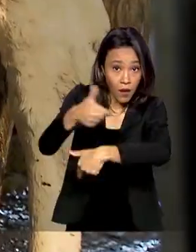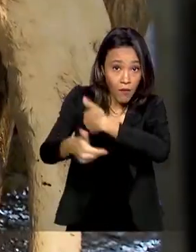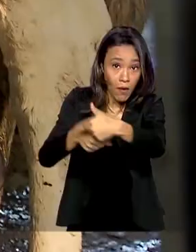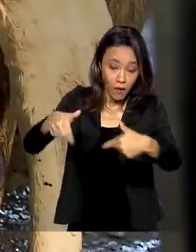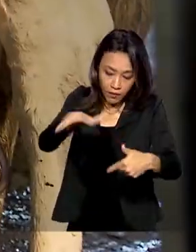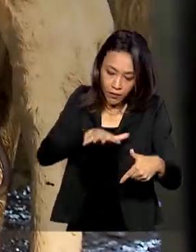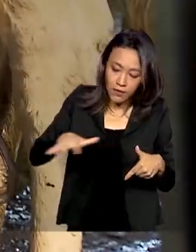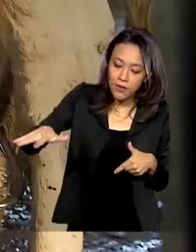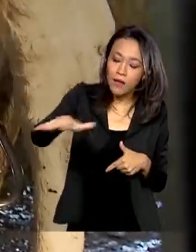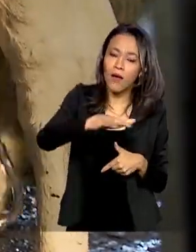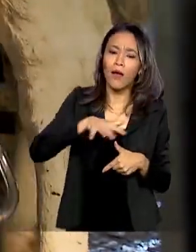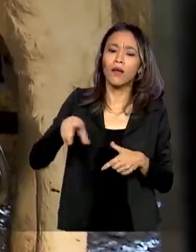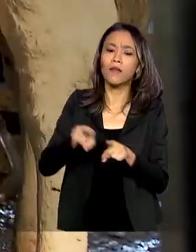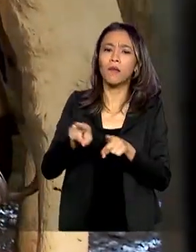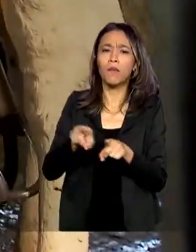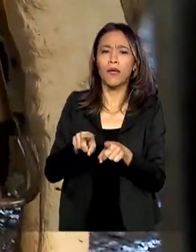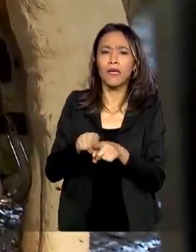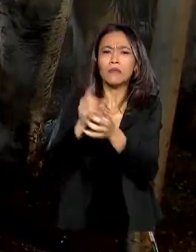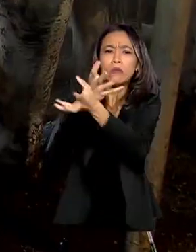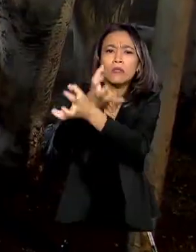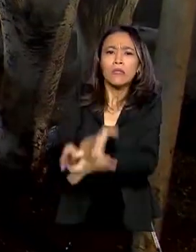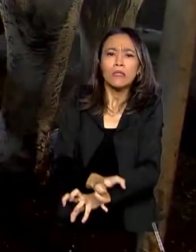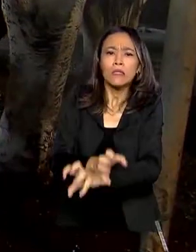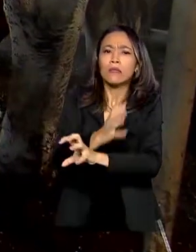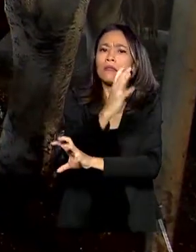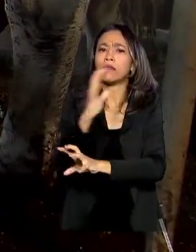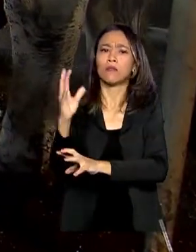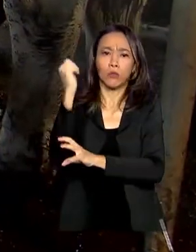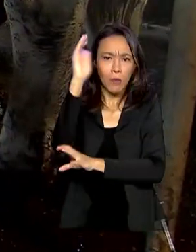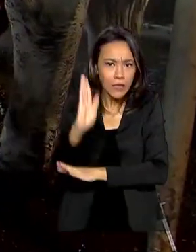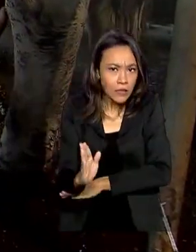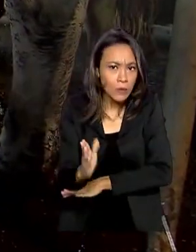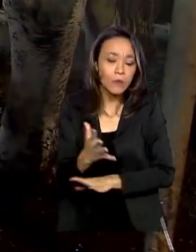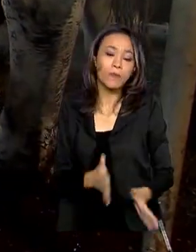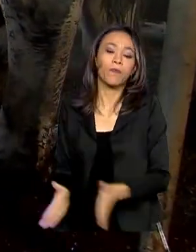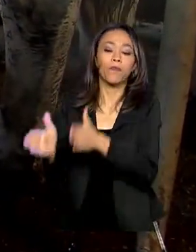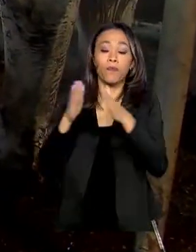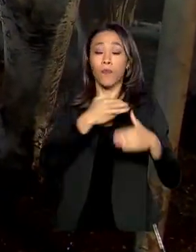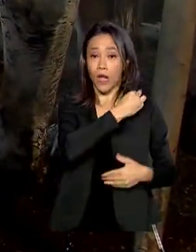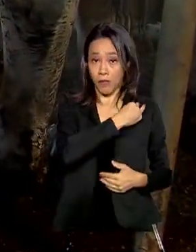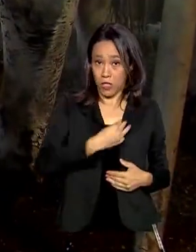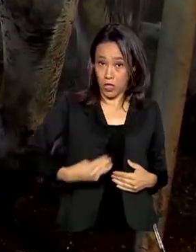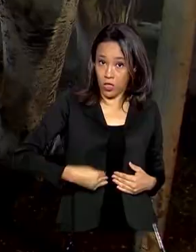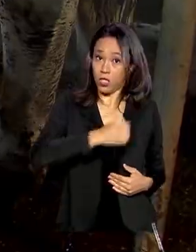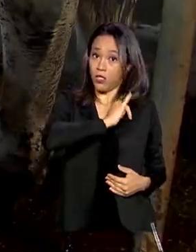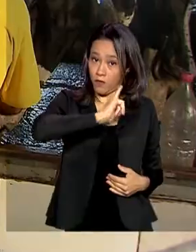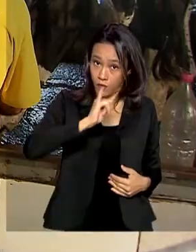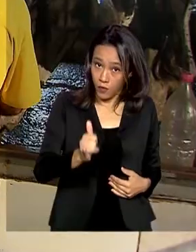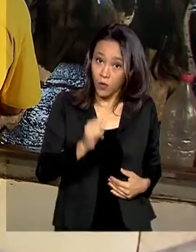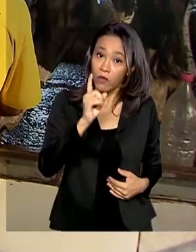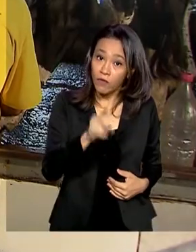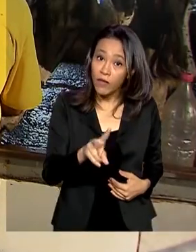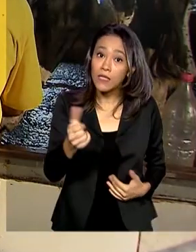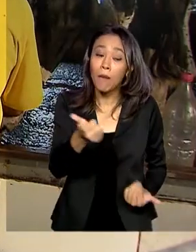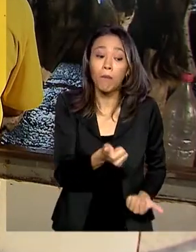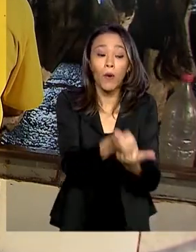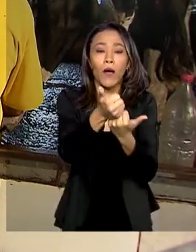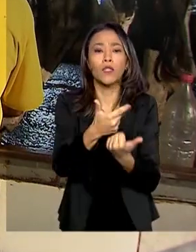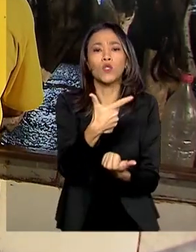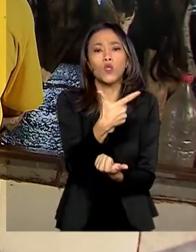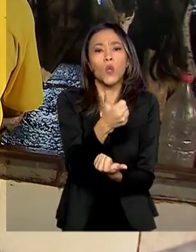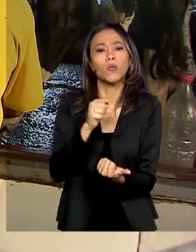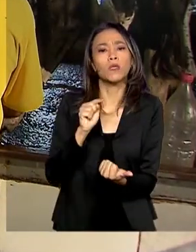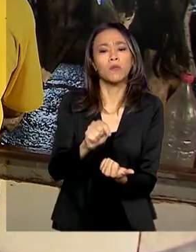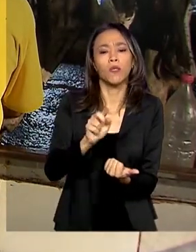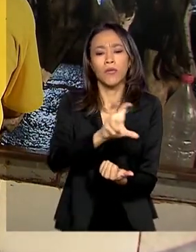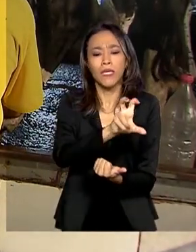semiárido brasileiro. De acordo com a ministra da Agricultura, devem ser beneficiadas 12 mil e 500